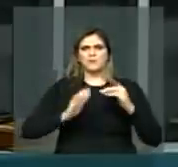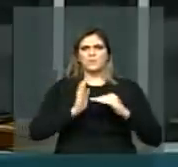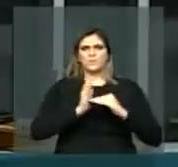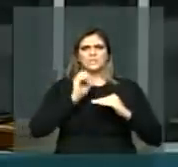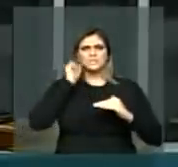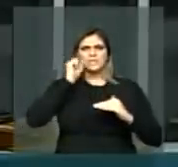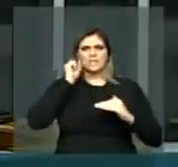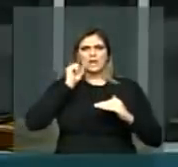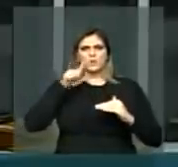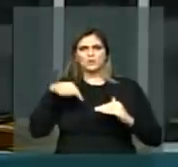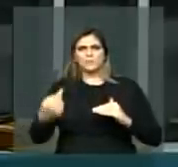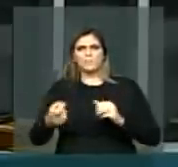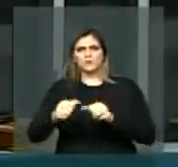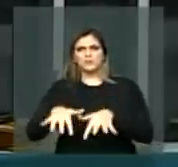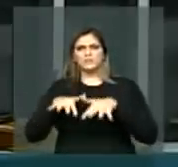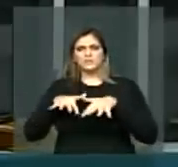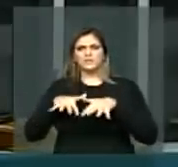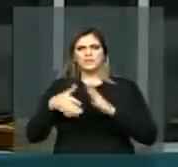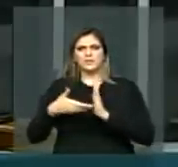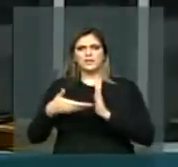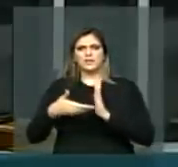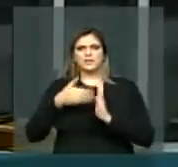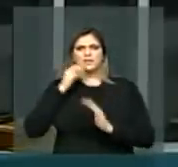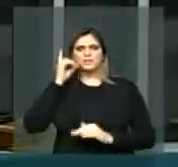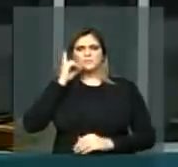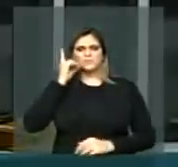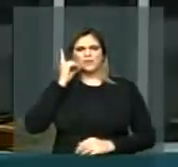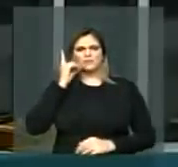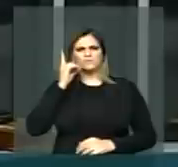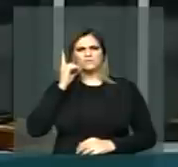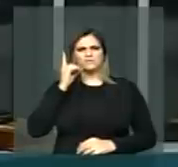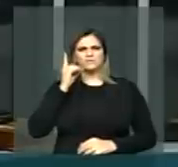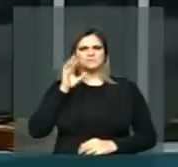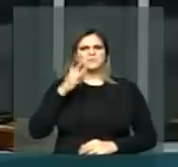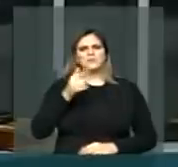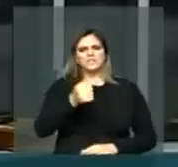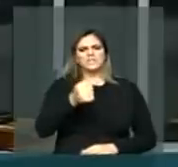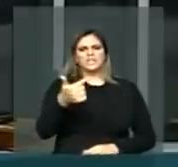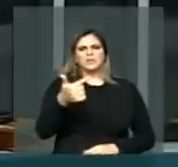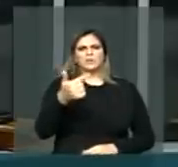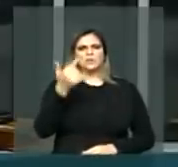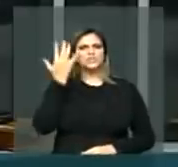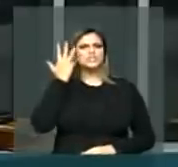Deputados, que será a Casa Revisora, em menos de 72 dias.